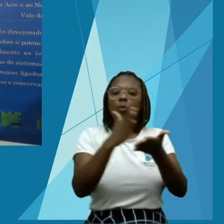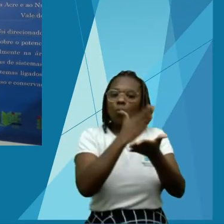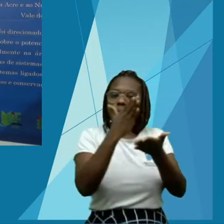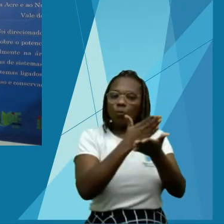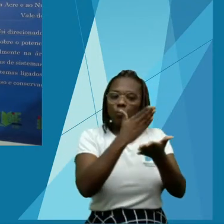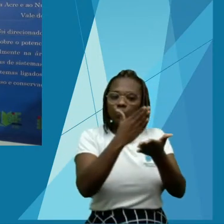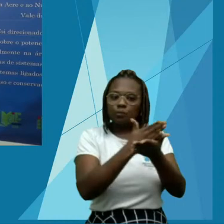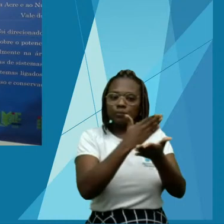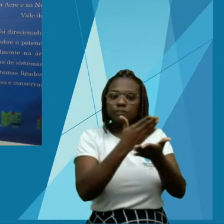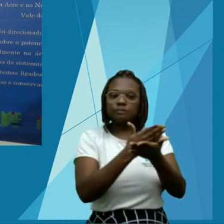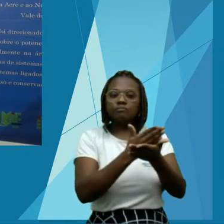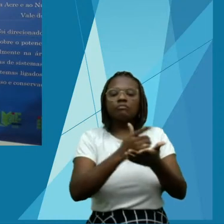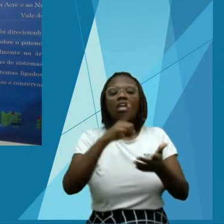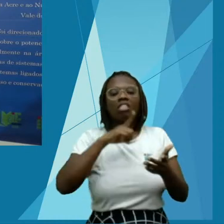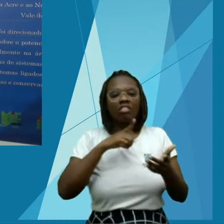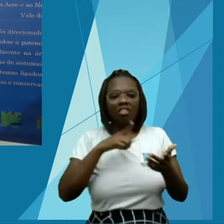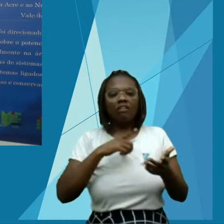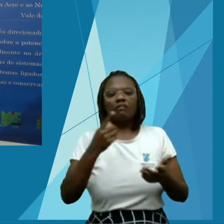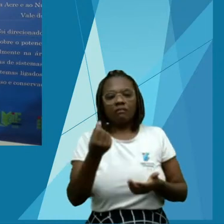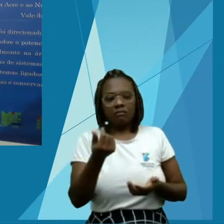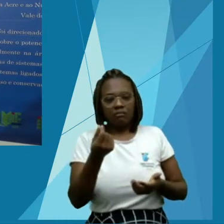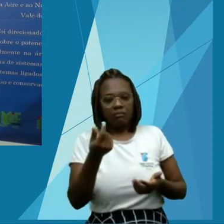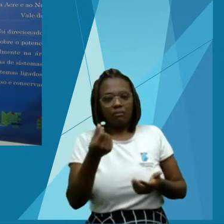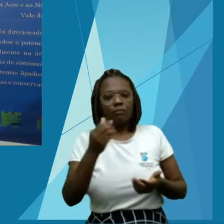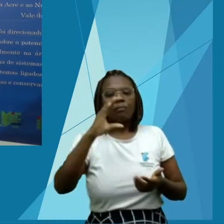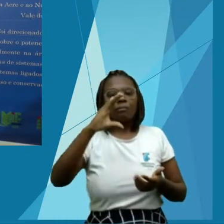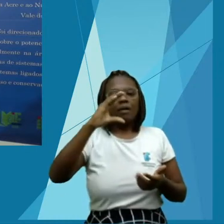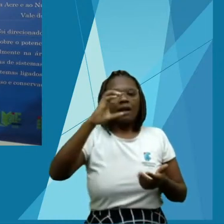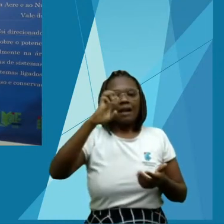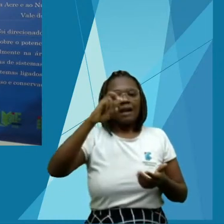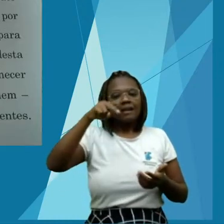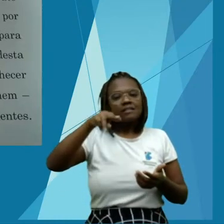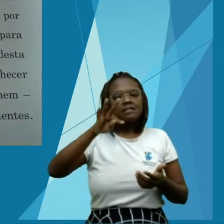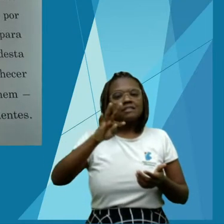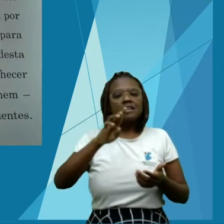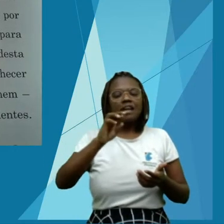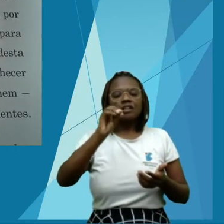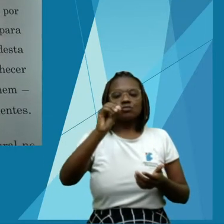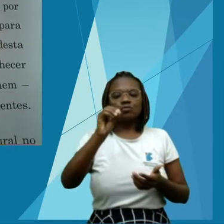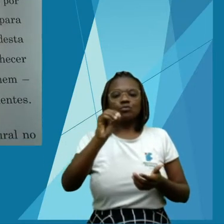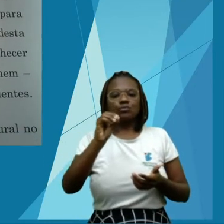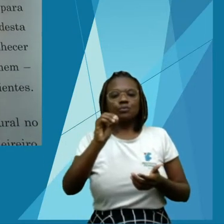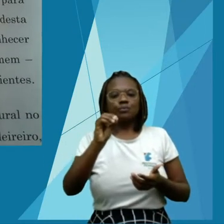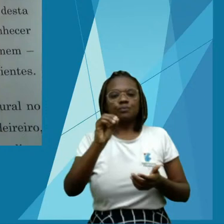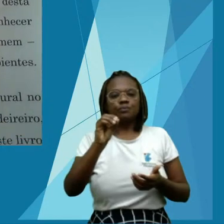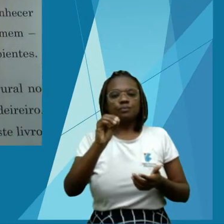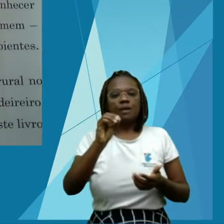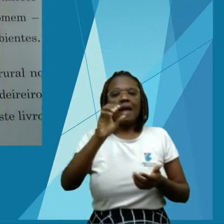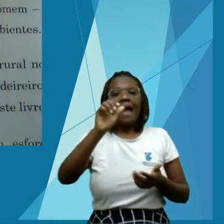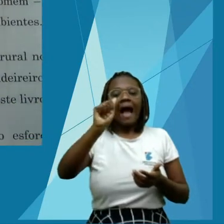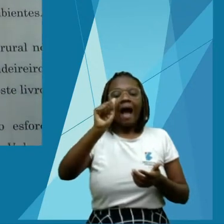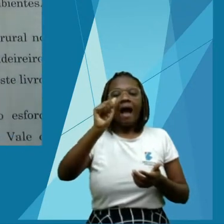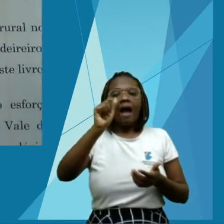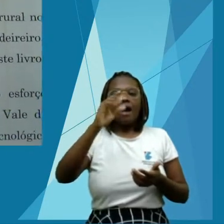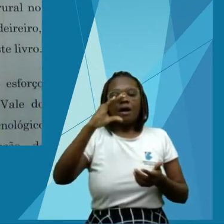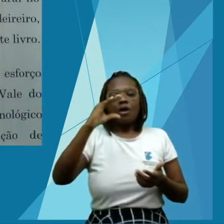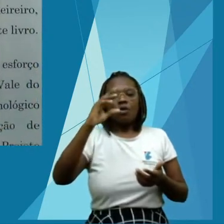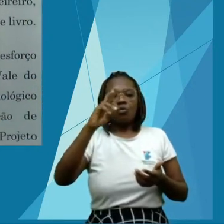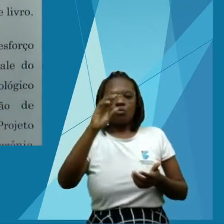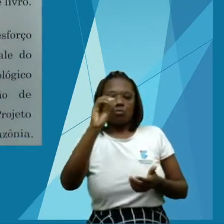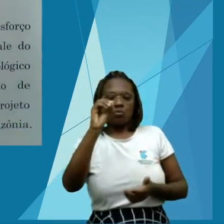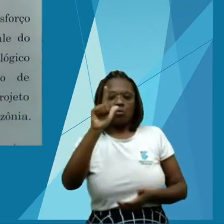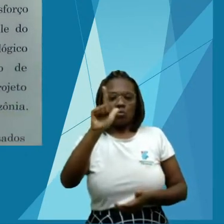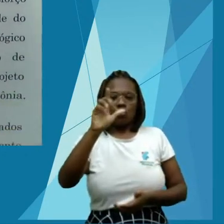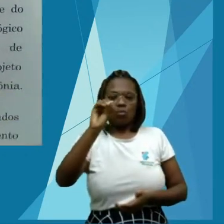participação de mais de 63 autores e coautores. Em especial, contamos com a